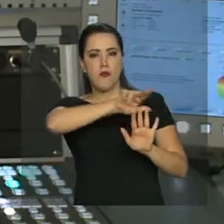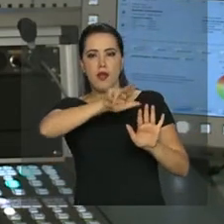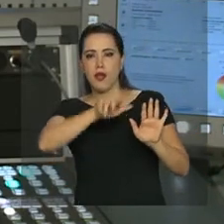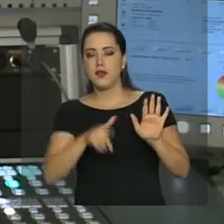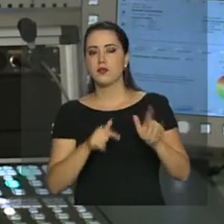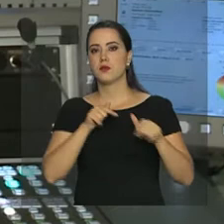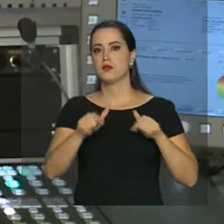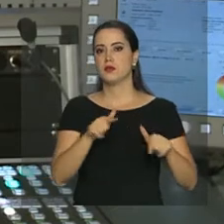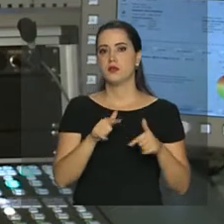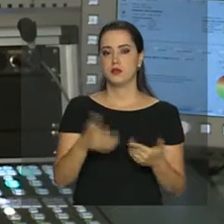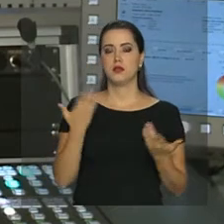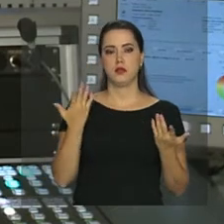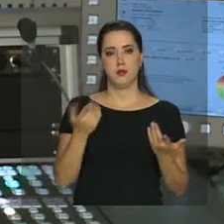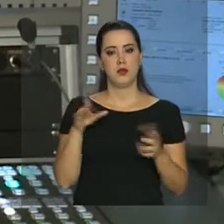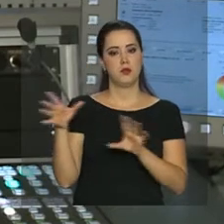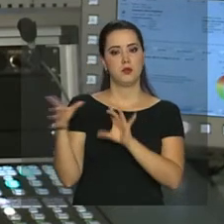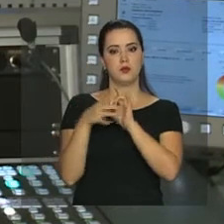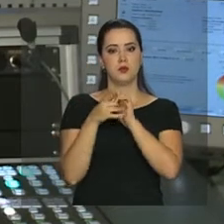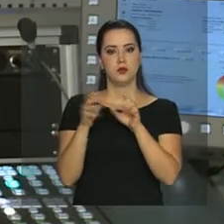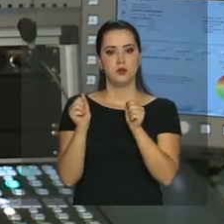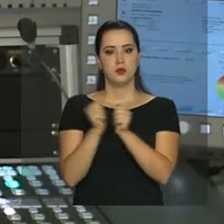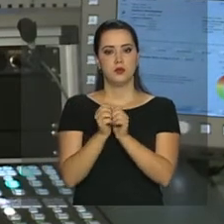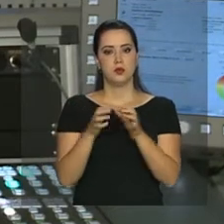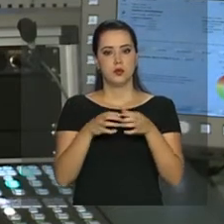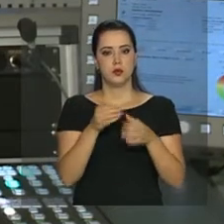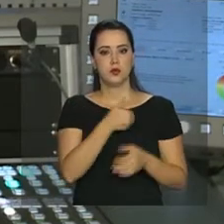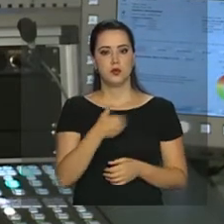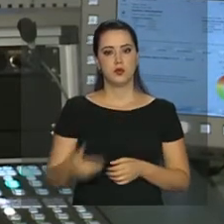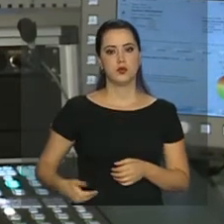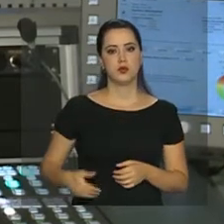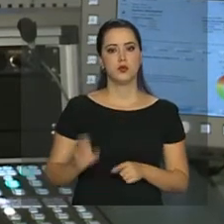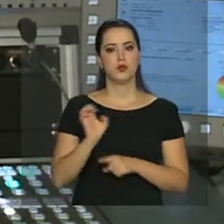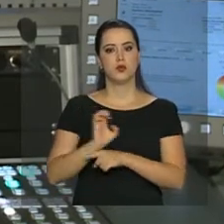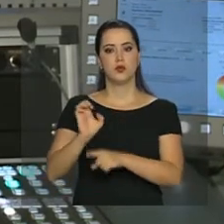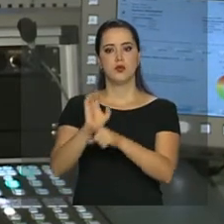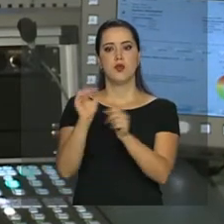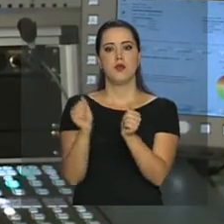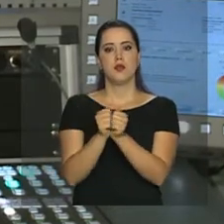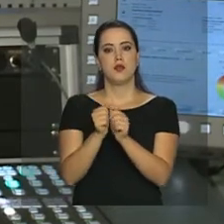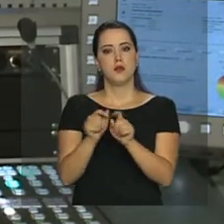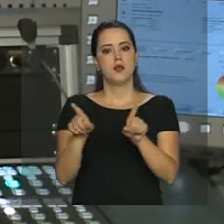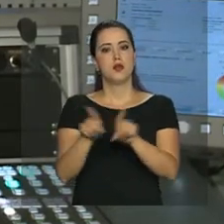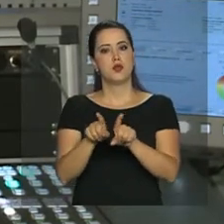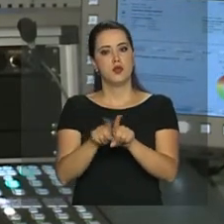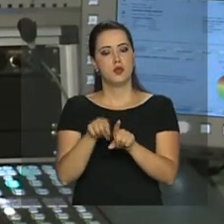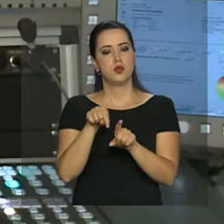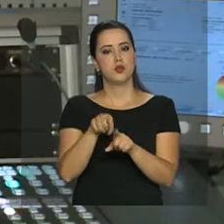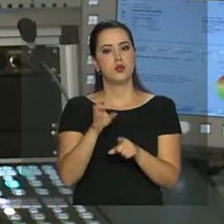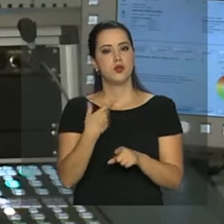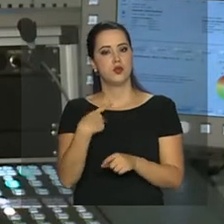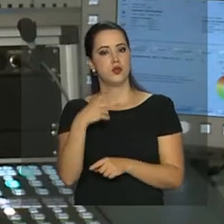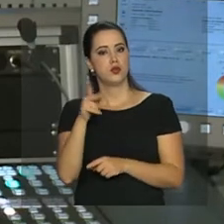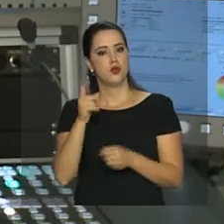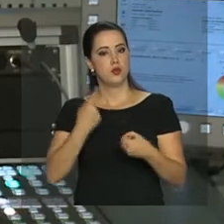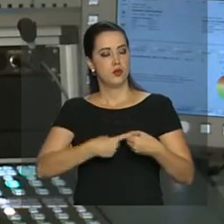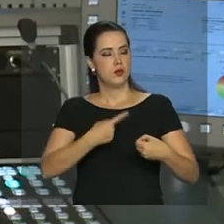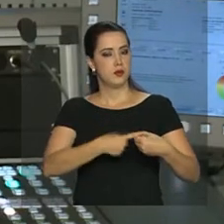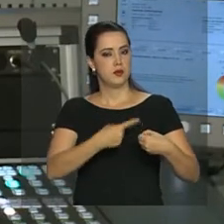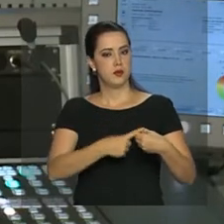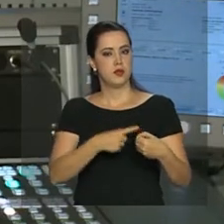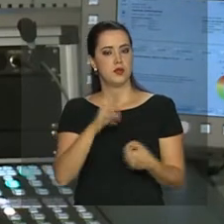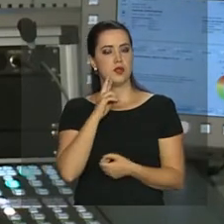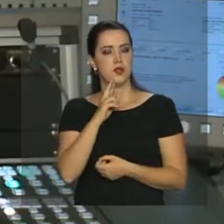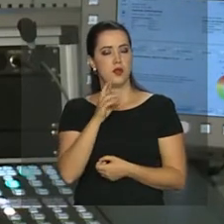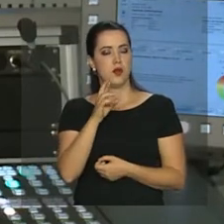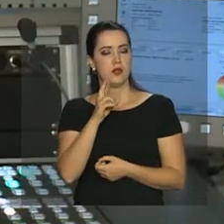iniciativas em parceria com o governo estadual e municípios do estado de Roraima. Essas